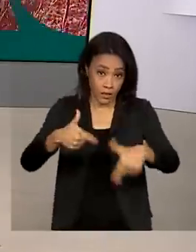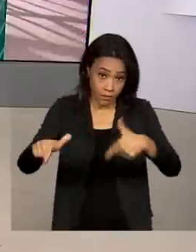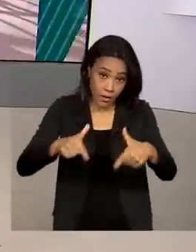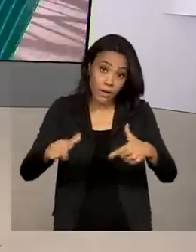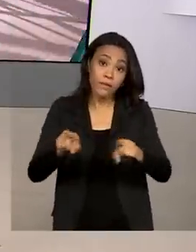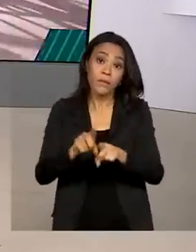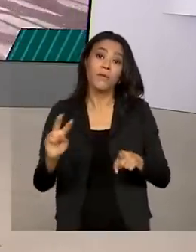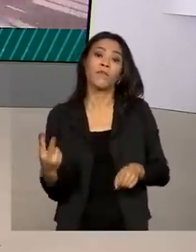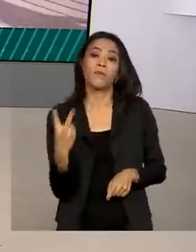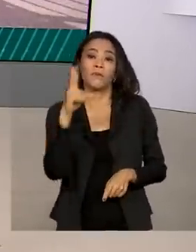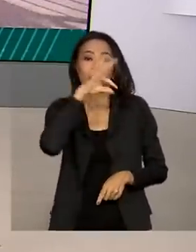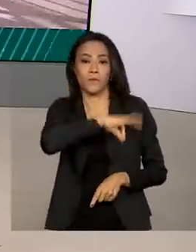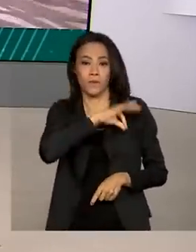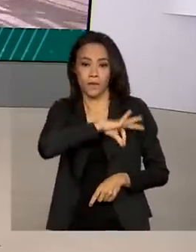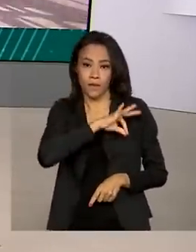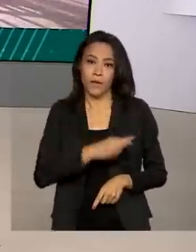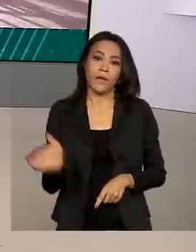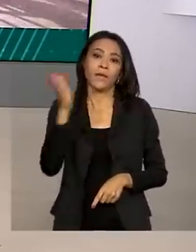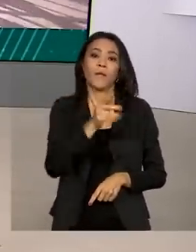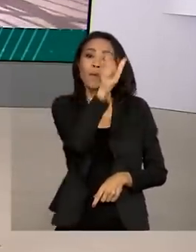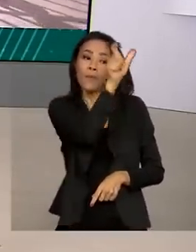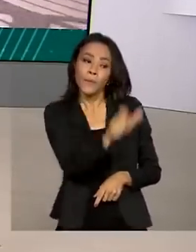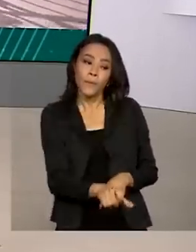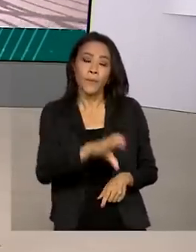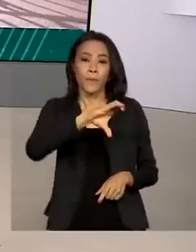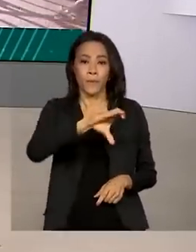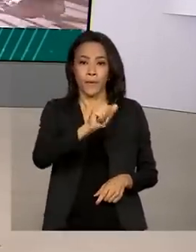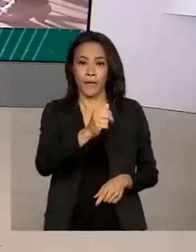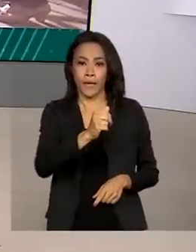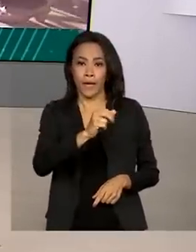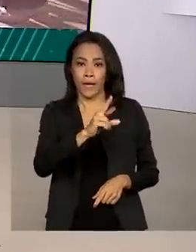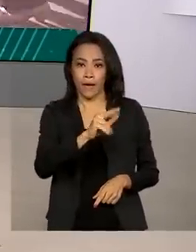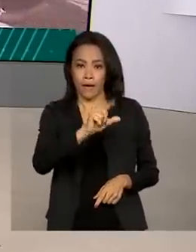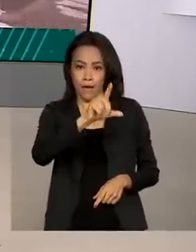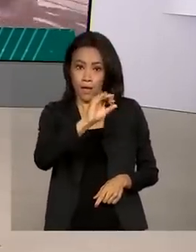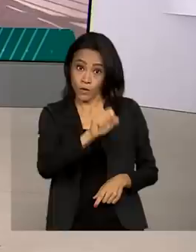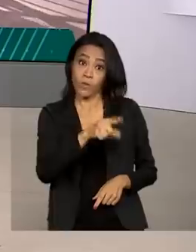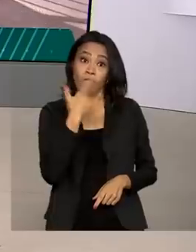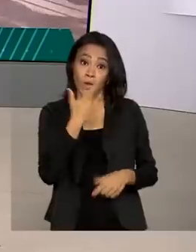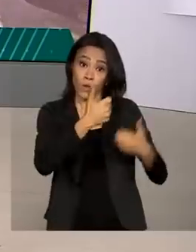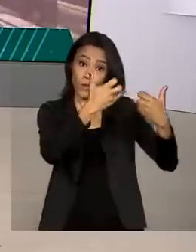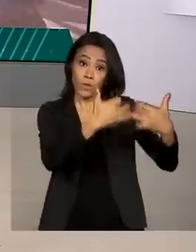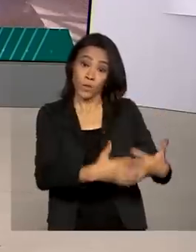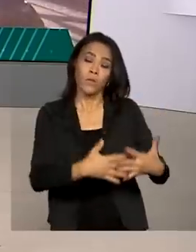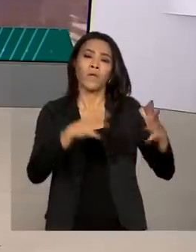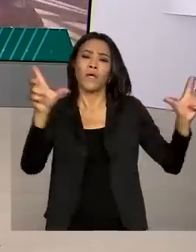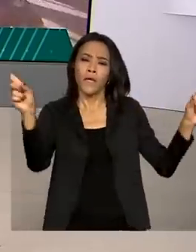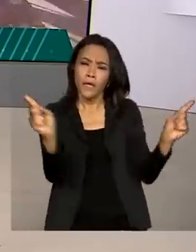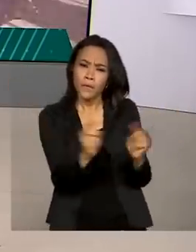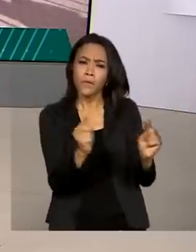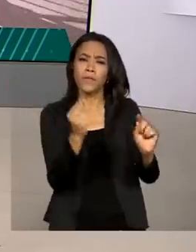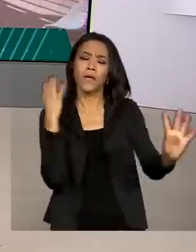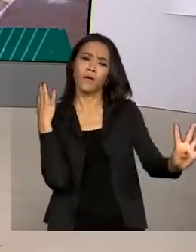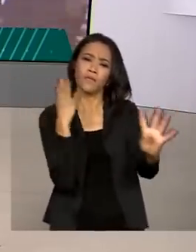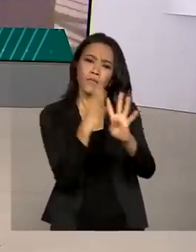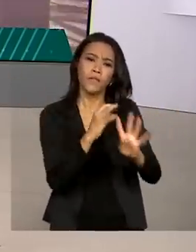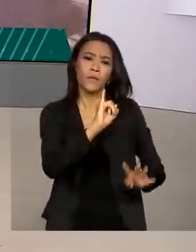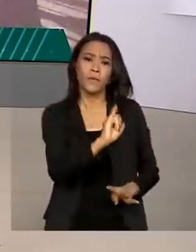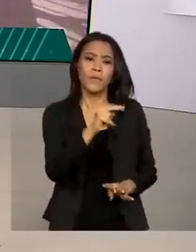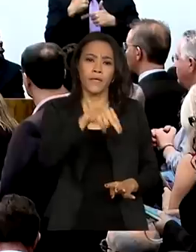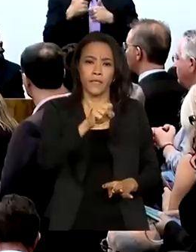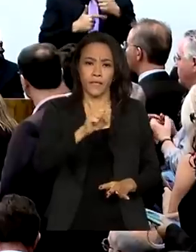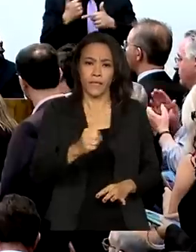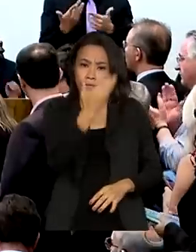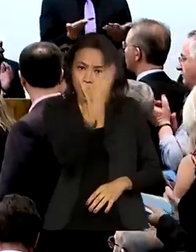Já Carlos Lupe, à frente do Ministério da Previdência Social, prometeu zerar a fila do INSS no primeiro ano de governo.